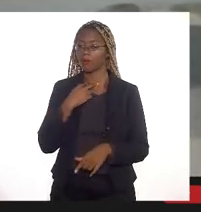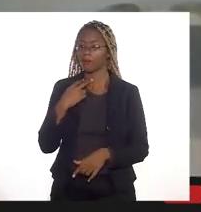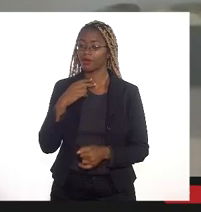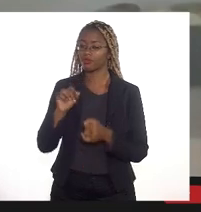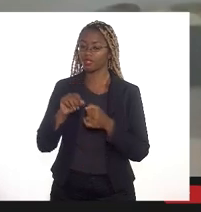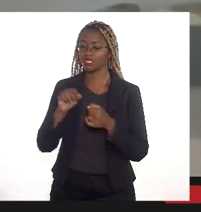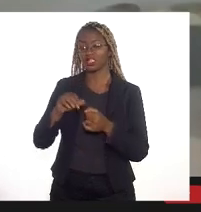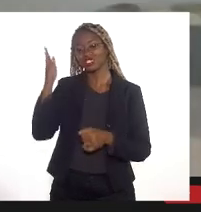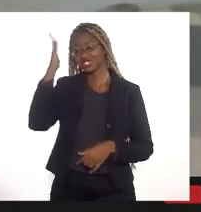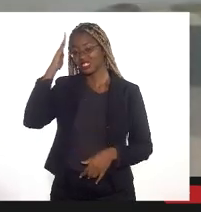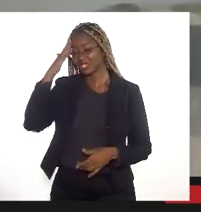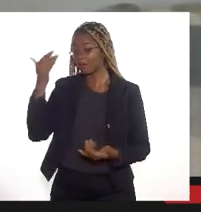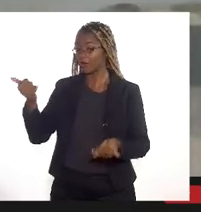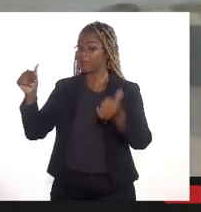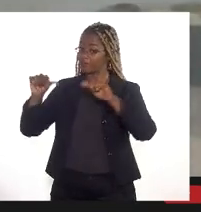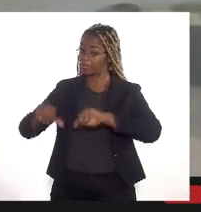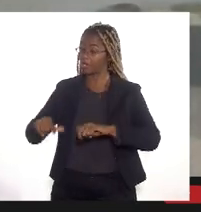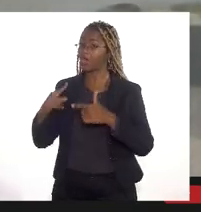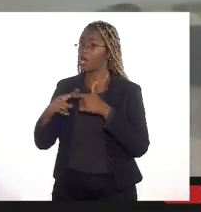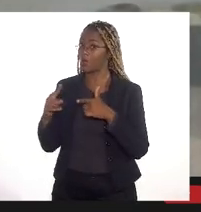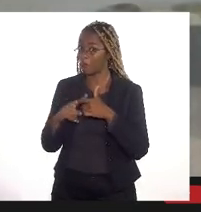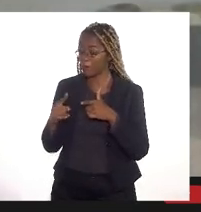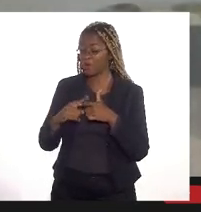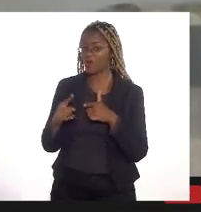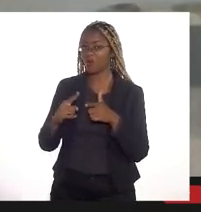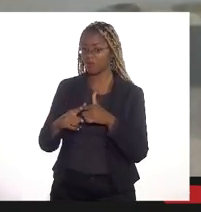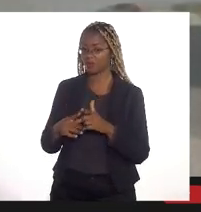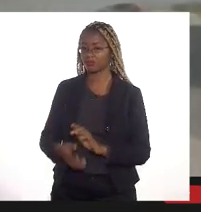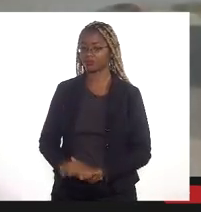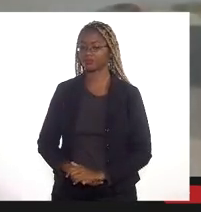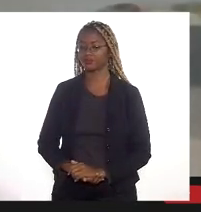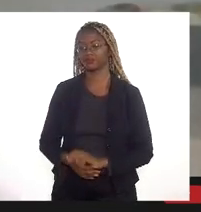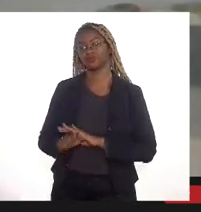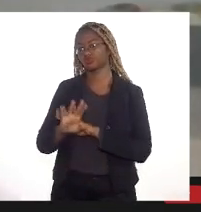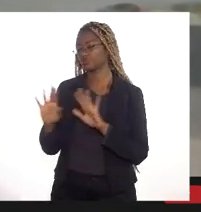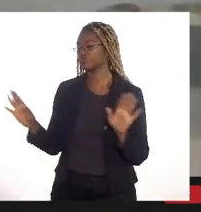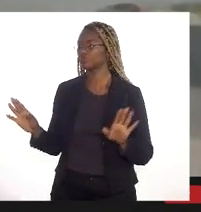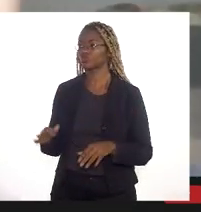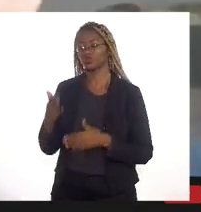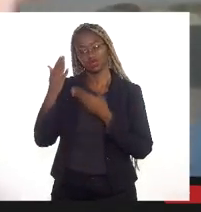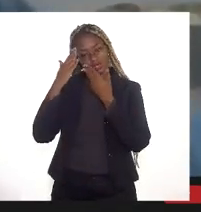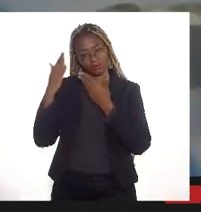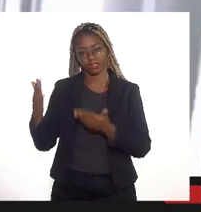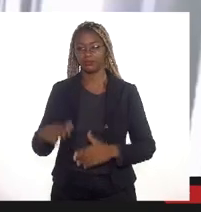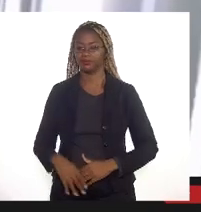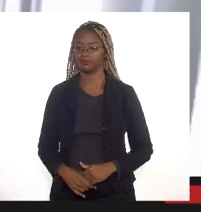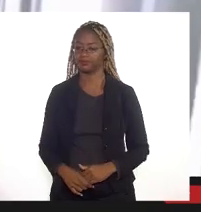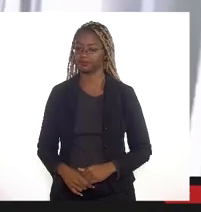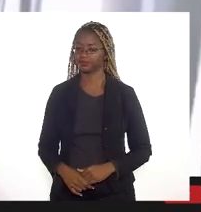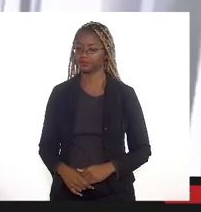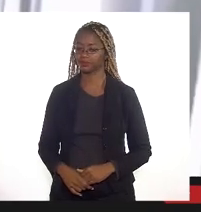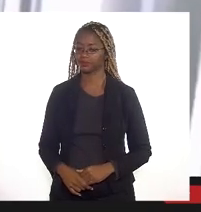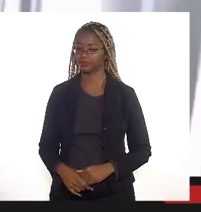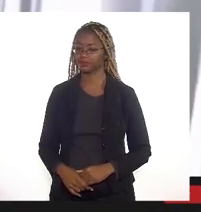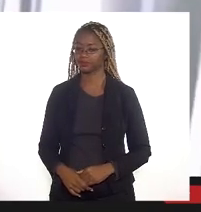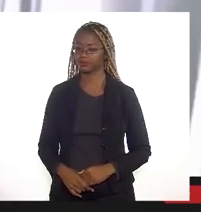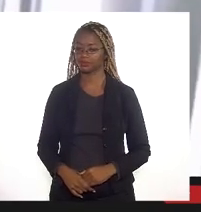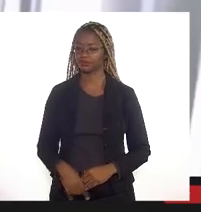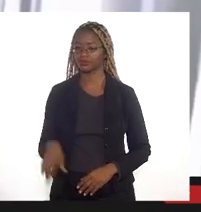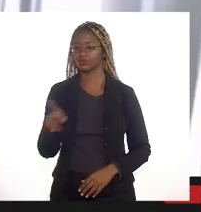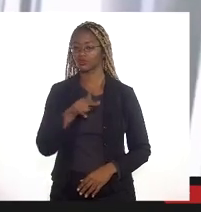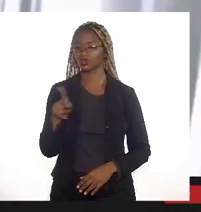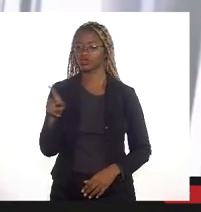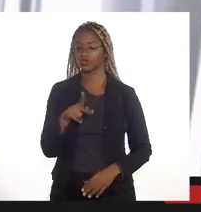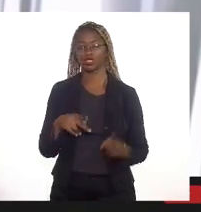porque a gente já sabe de antemão que vai piorar o problema mesmo sendo o aterro de conquista é isso que eu tinha a falar obrigado professor Sebastião Raulino três minutos